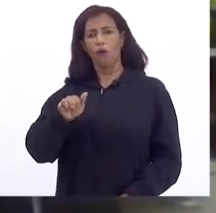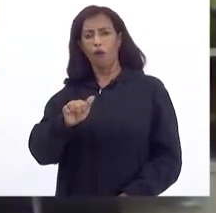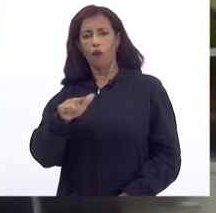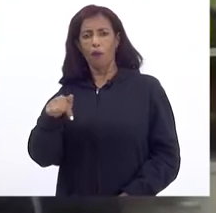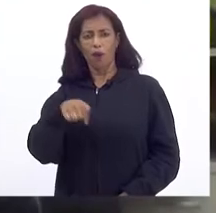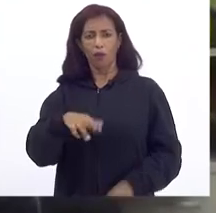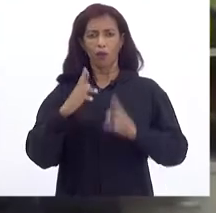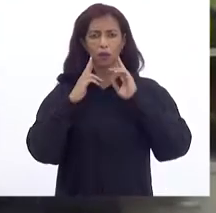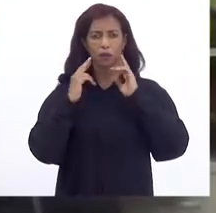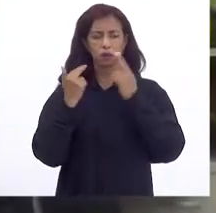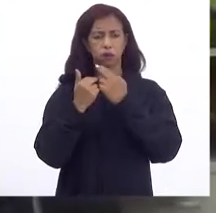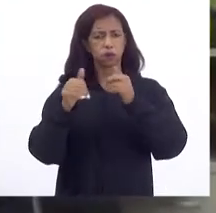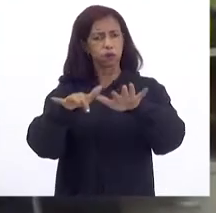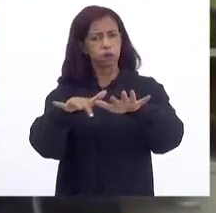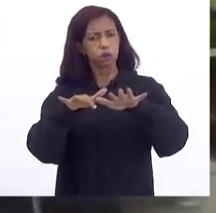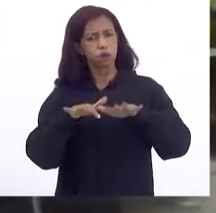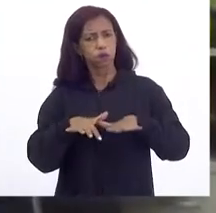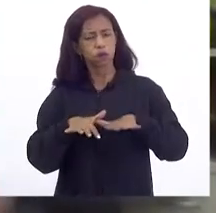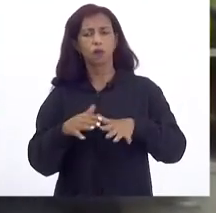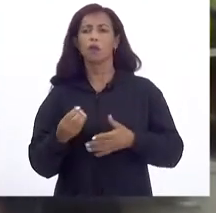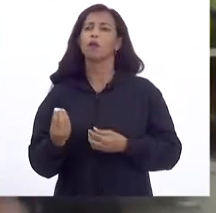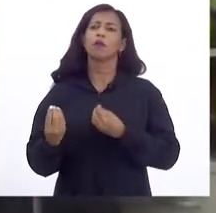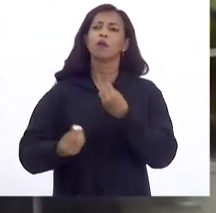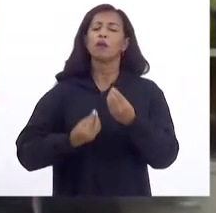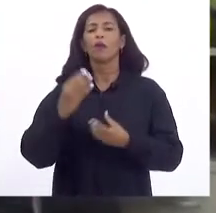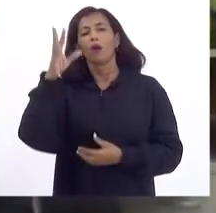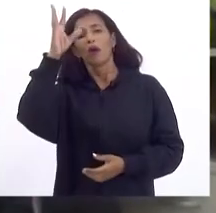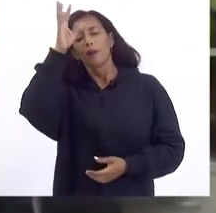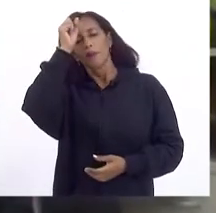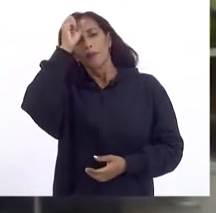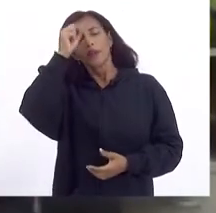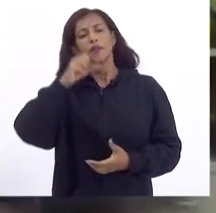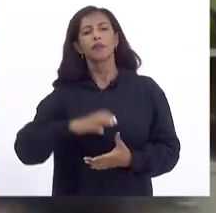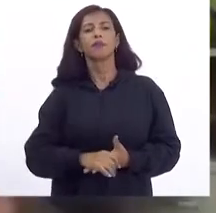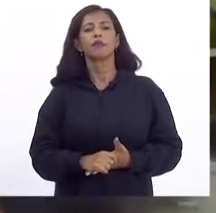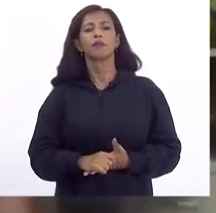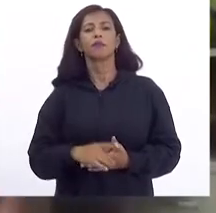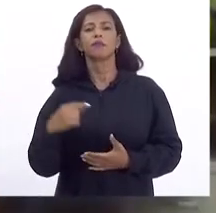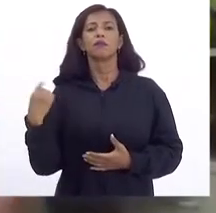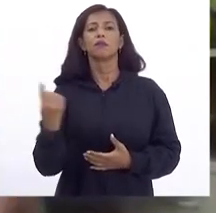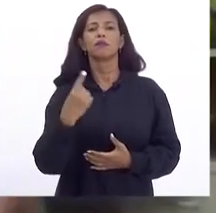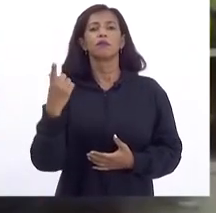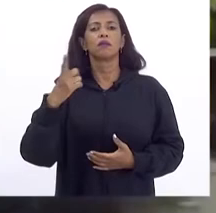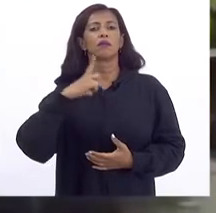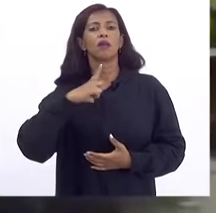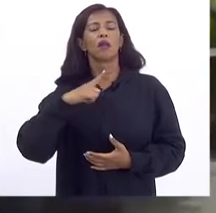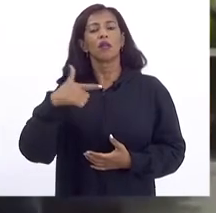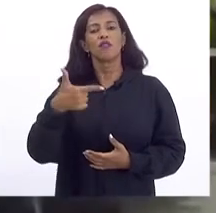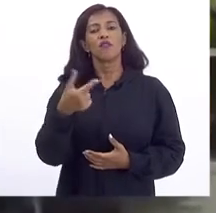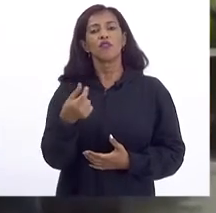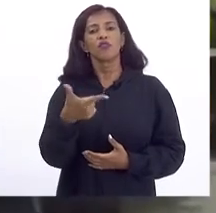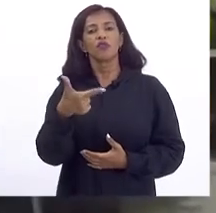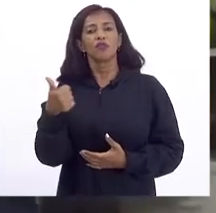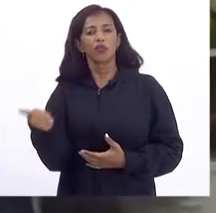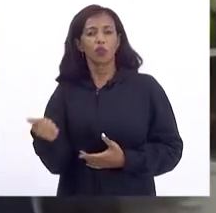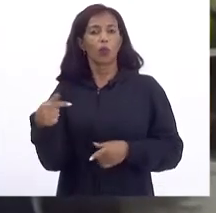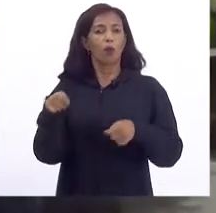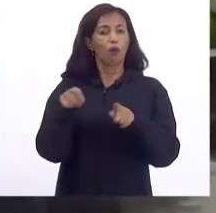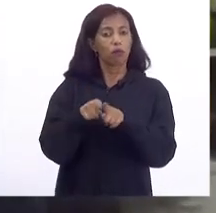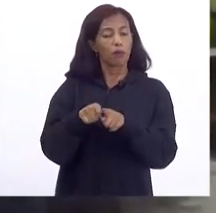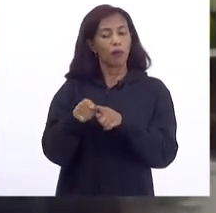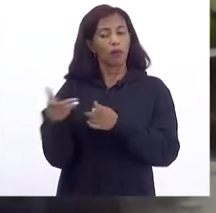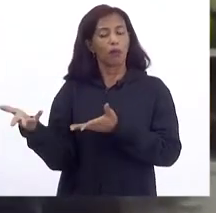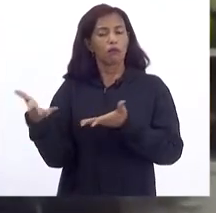audiência Que foi O aprendizado Que nós tivemos Em 2021 Além da gente